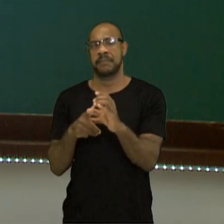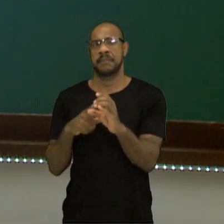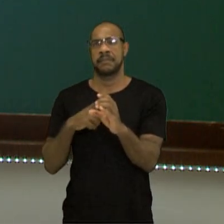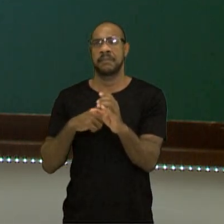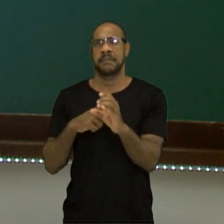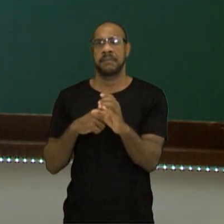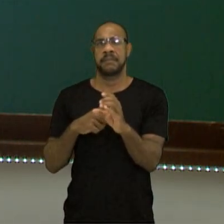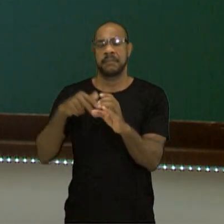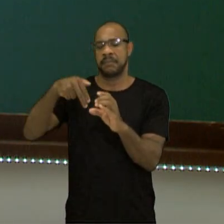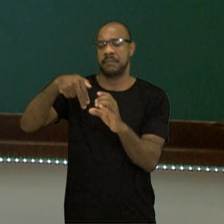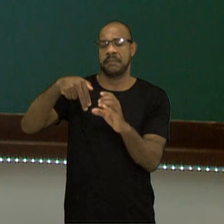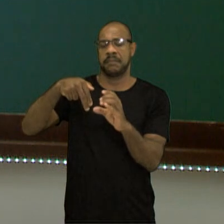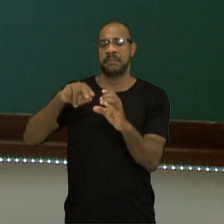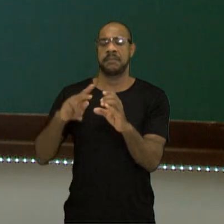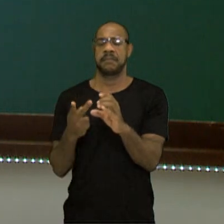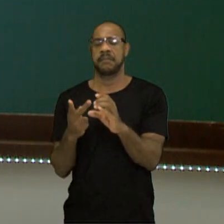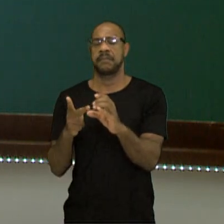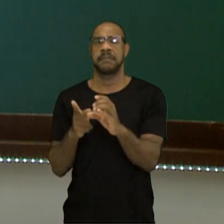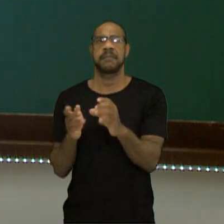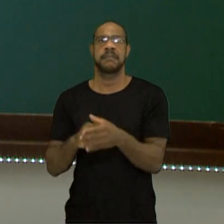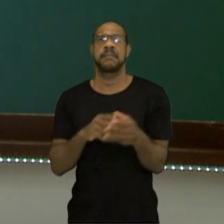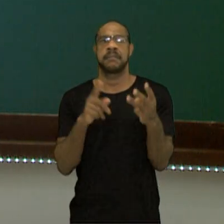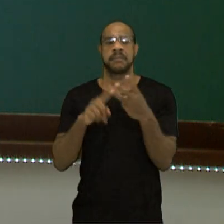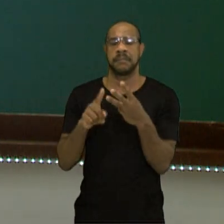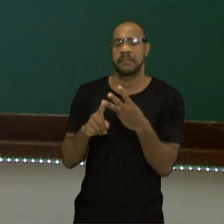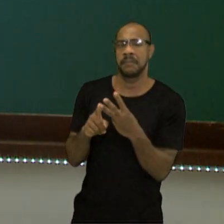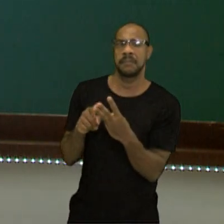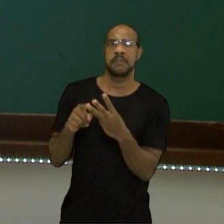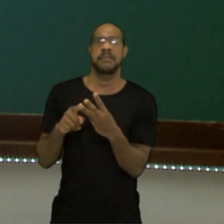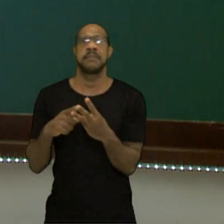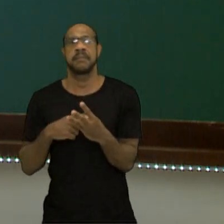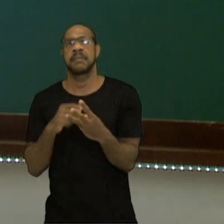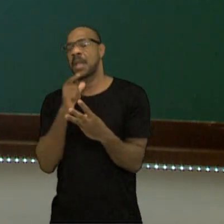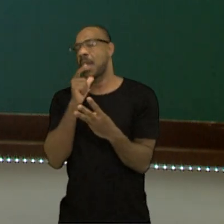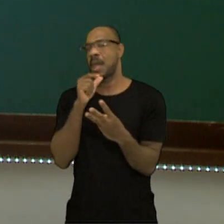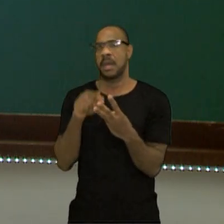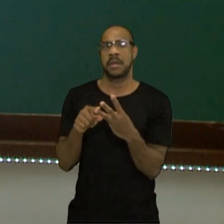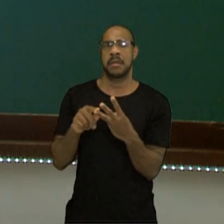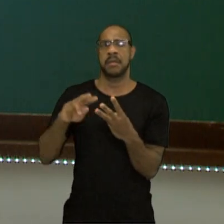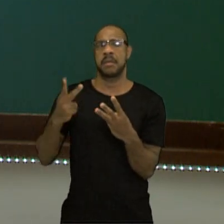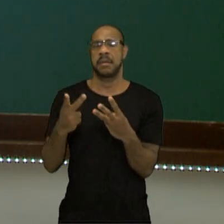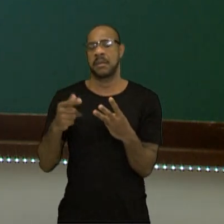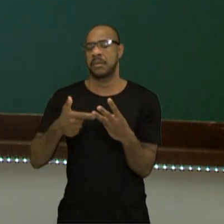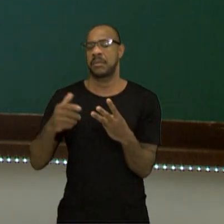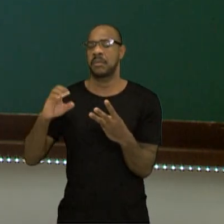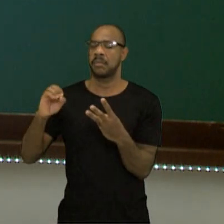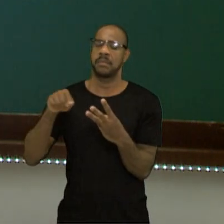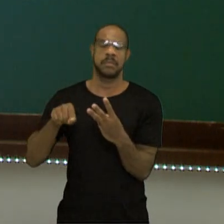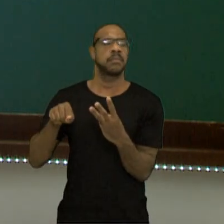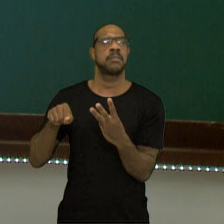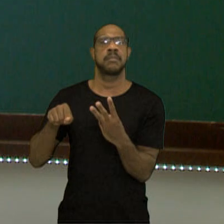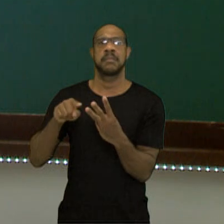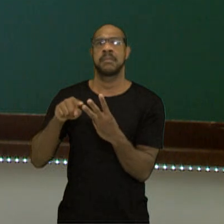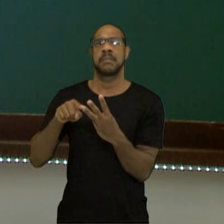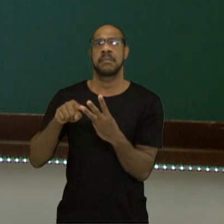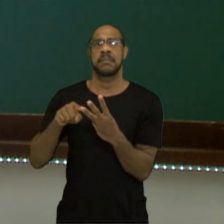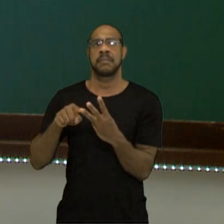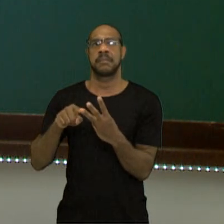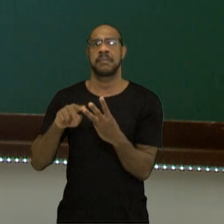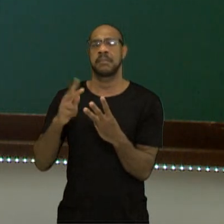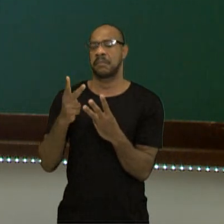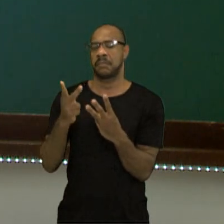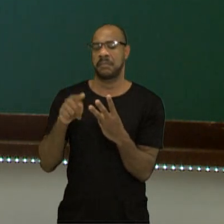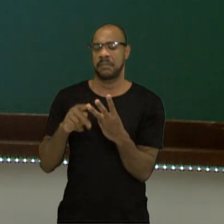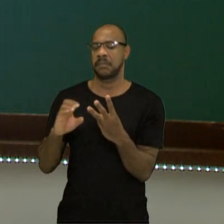hidrogênios. No terceiro exemplo, água, H2O, hidrogênios